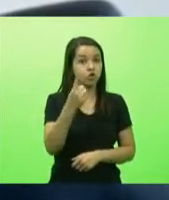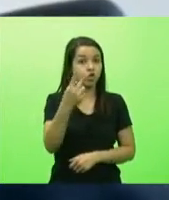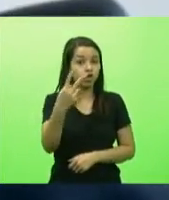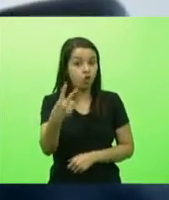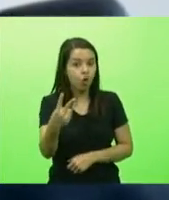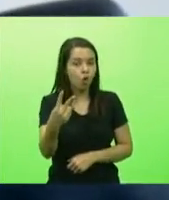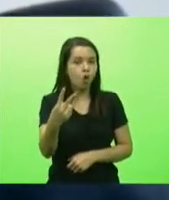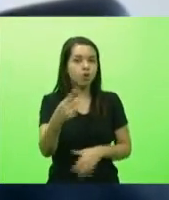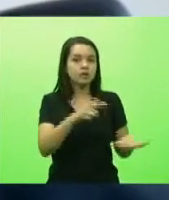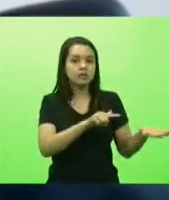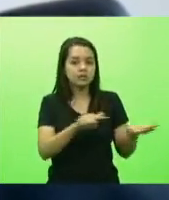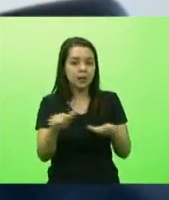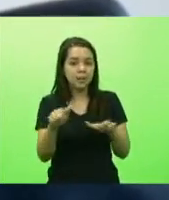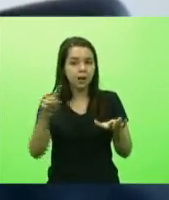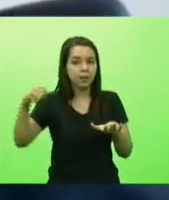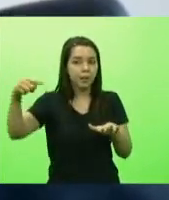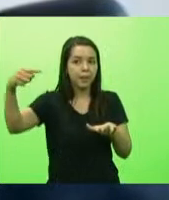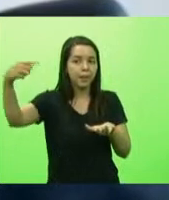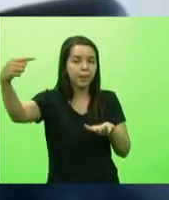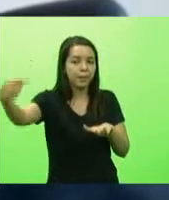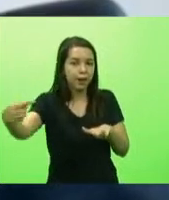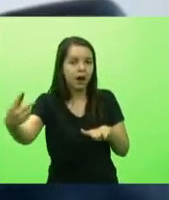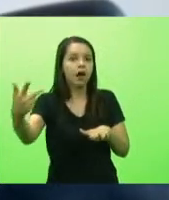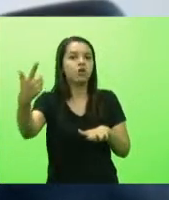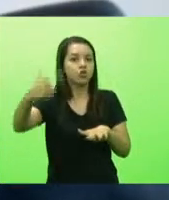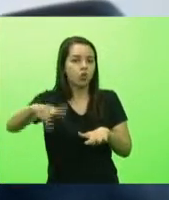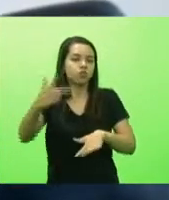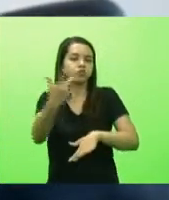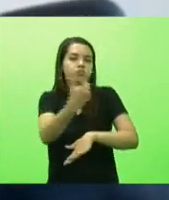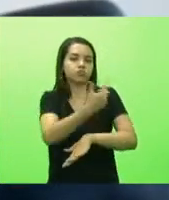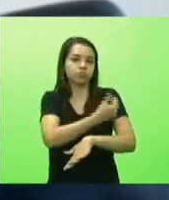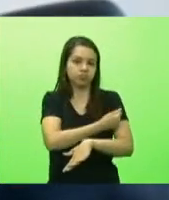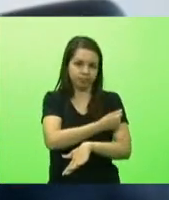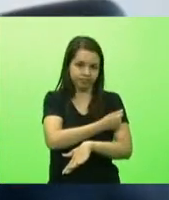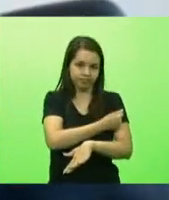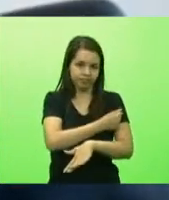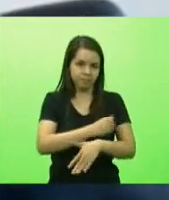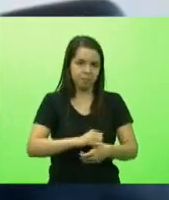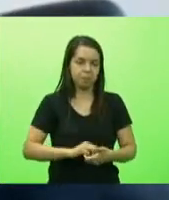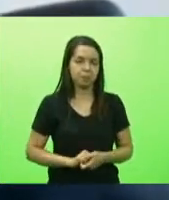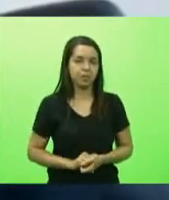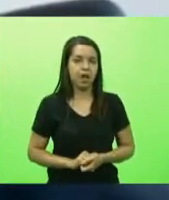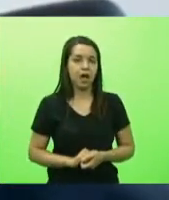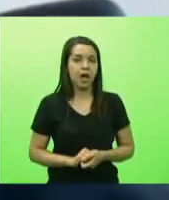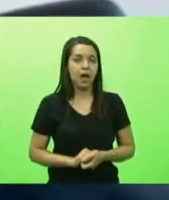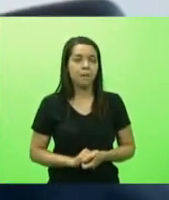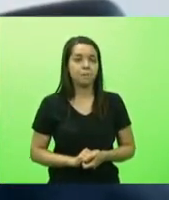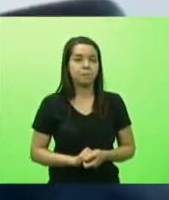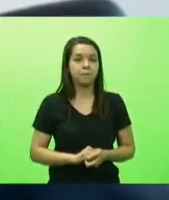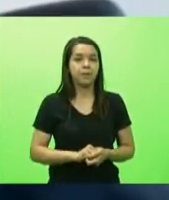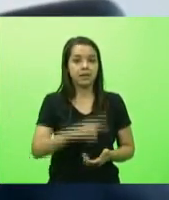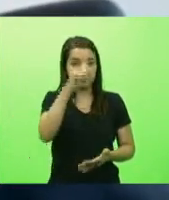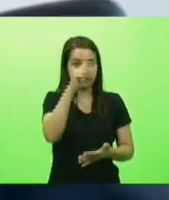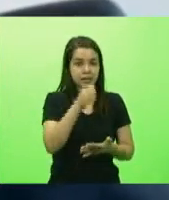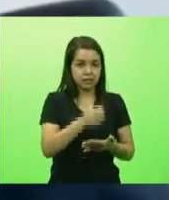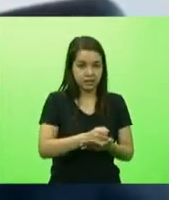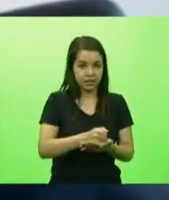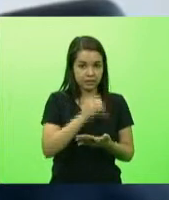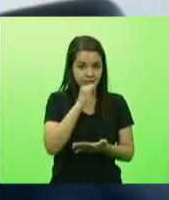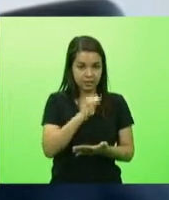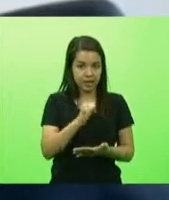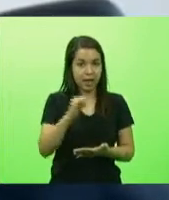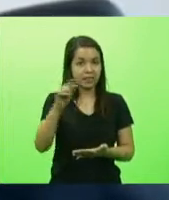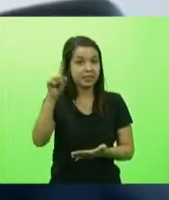a gente para definir data para terminar a primeira fase ou pelo menos a fase 1 e a fase 2 nós precisamos entender o